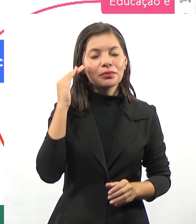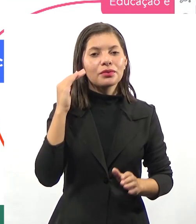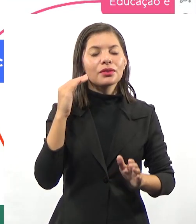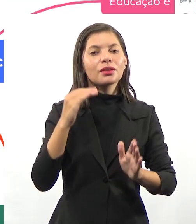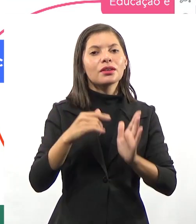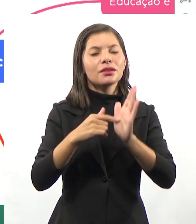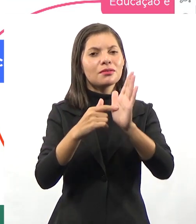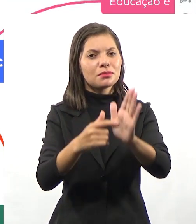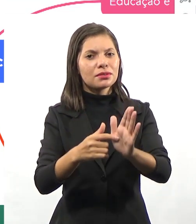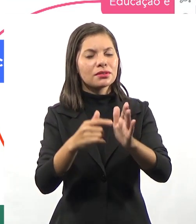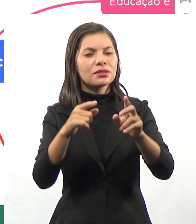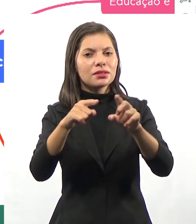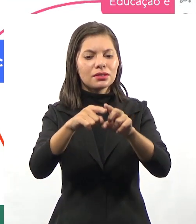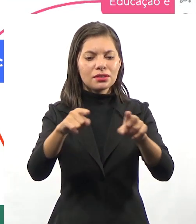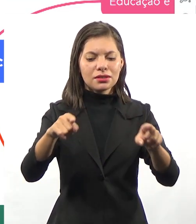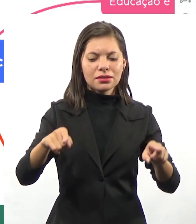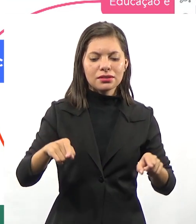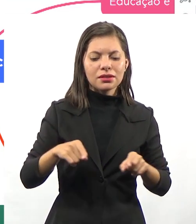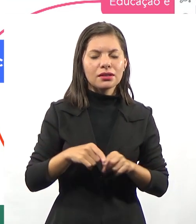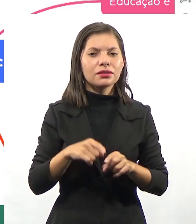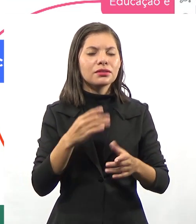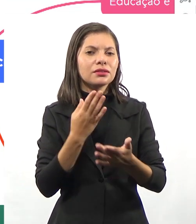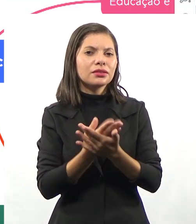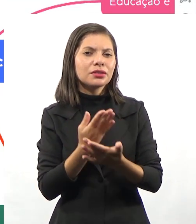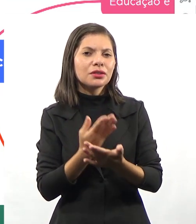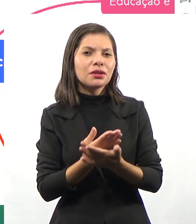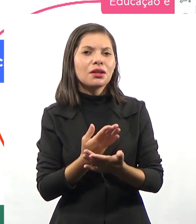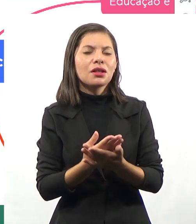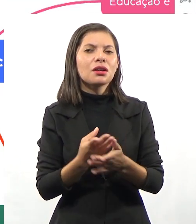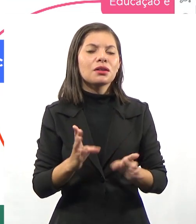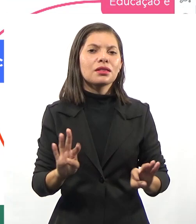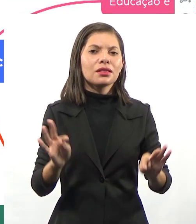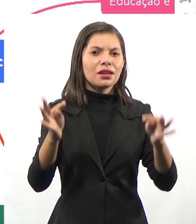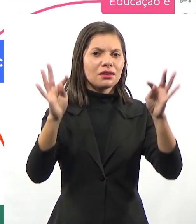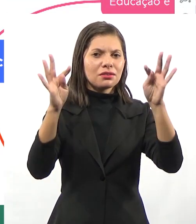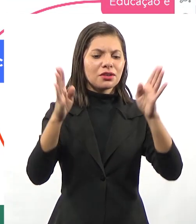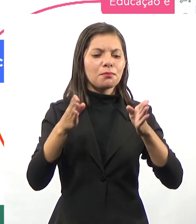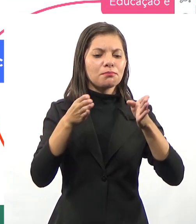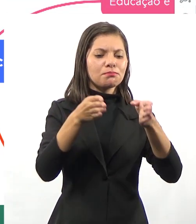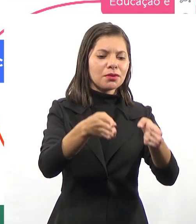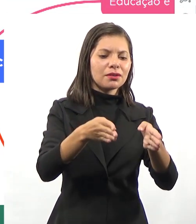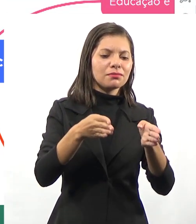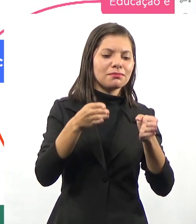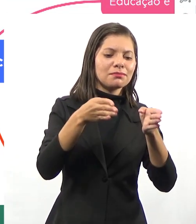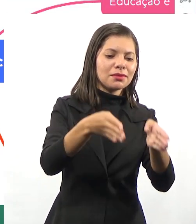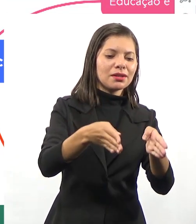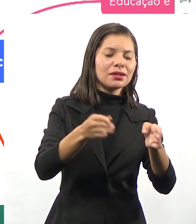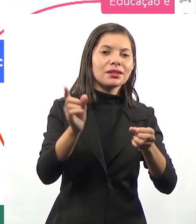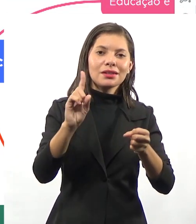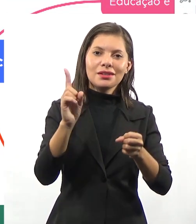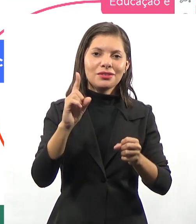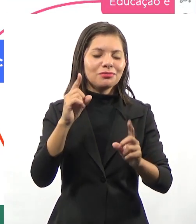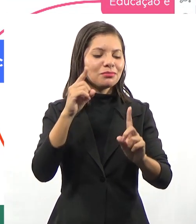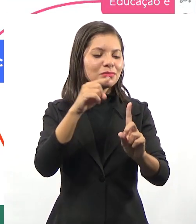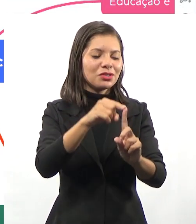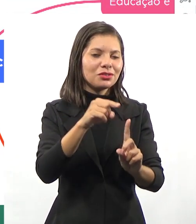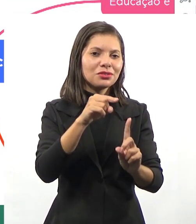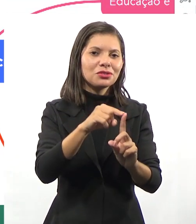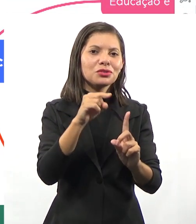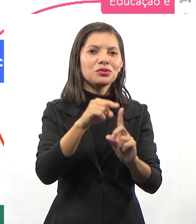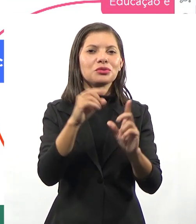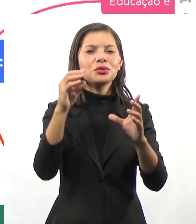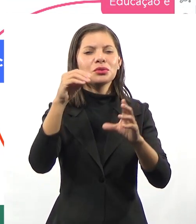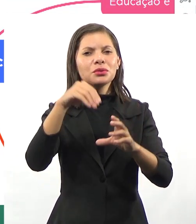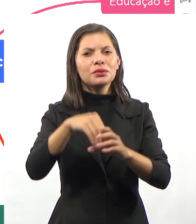quando a gente leva isso para a sala de aula, a gente tem que tomar cuidado para a tecnologia não ser o foco. O objetivo de